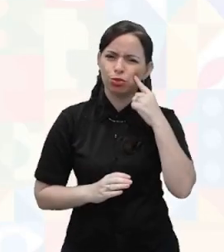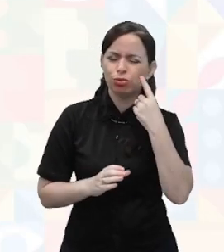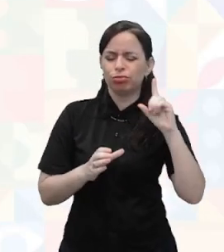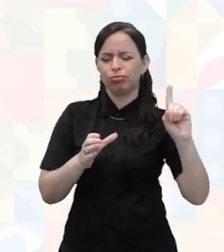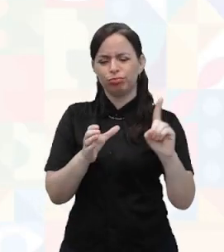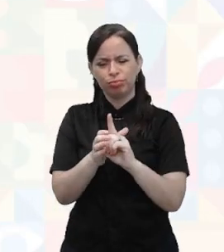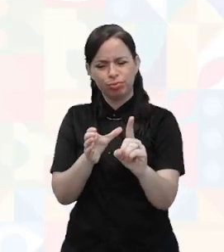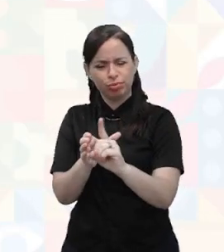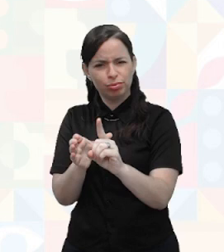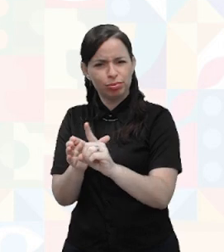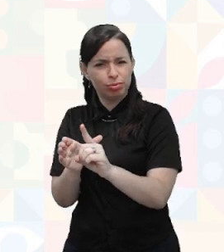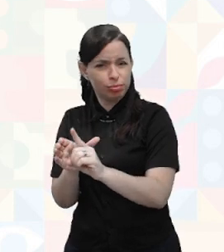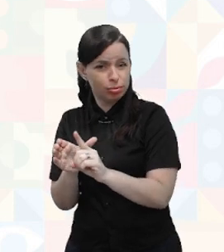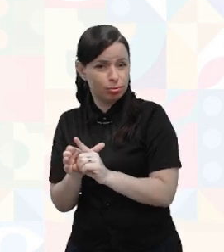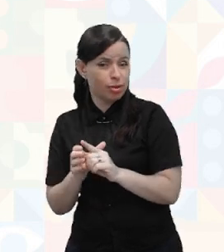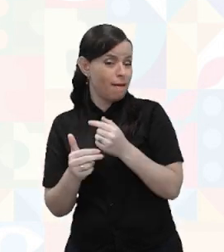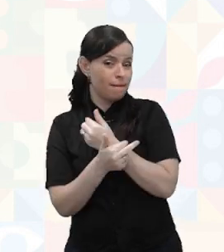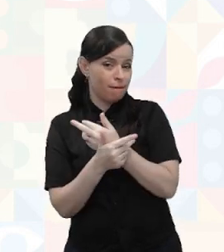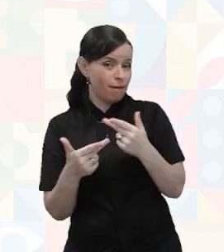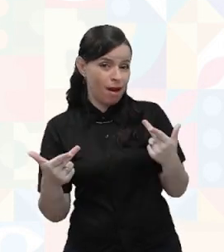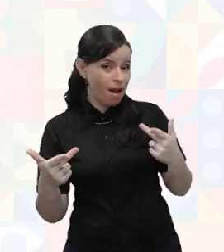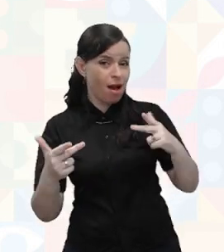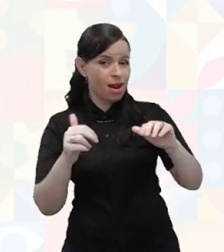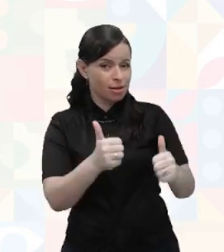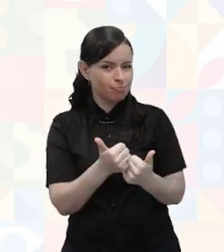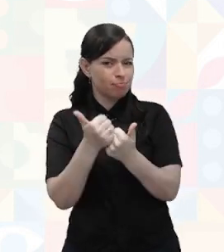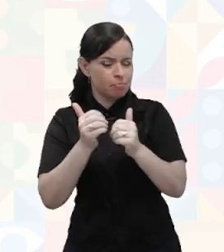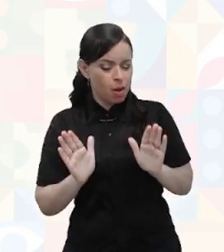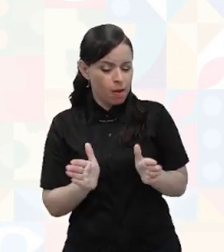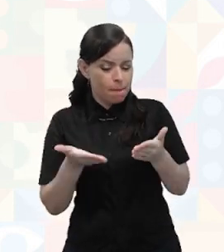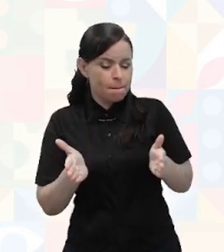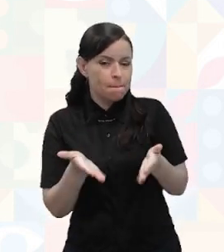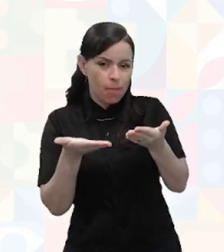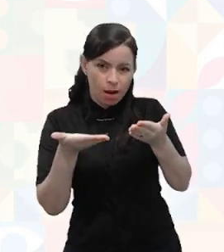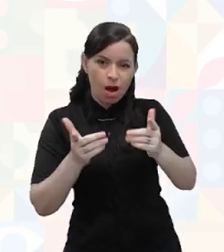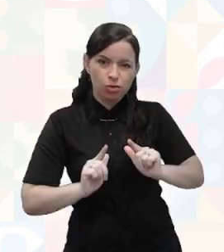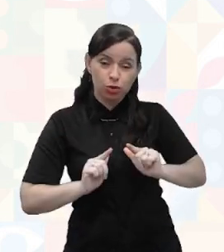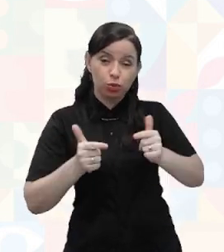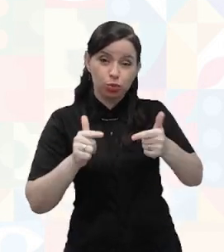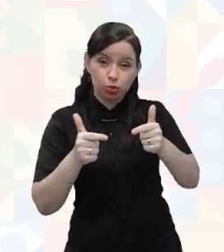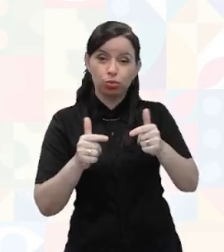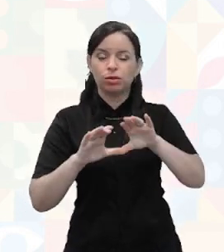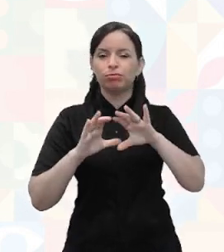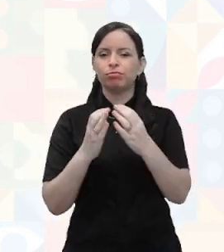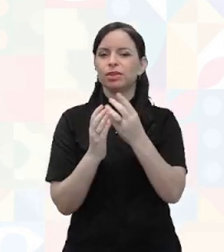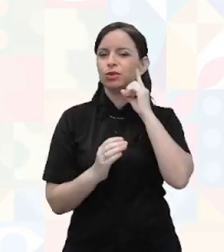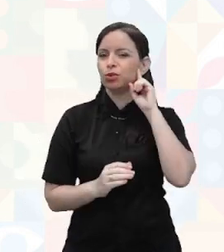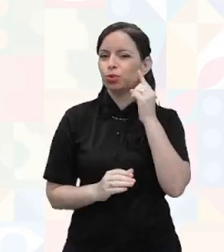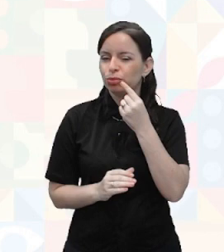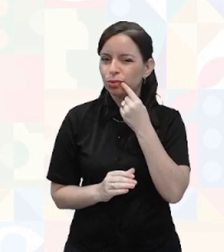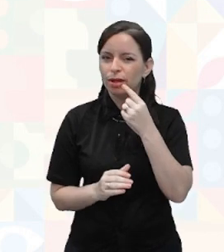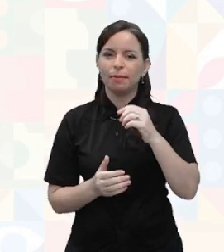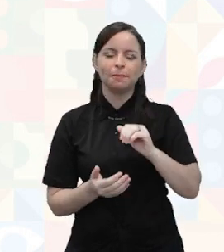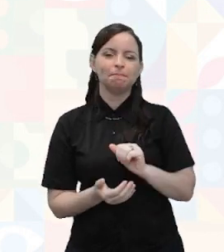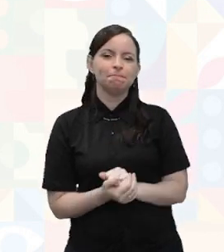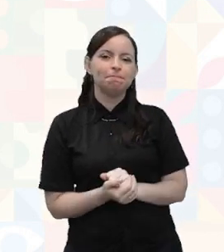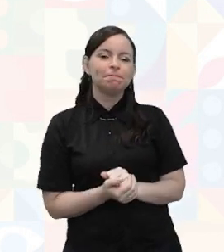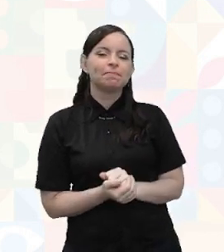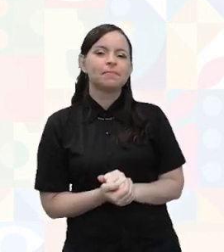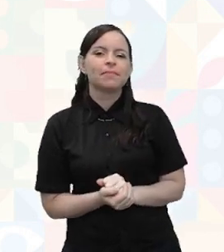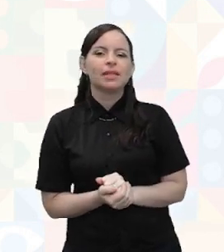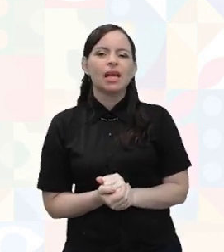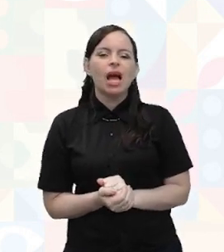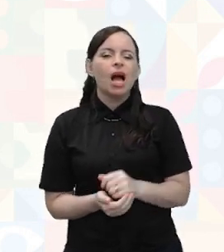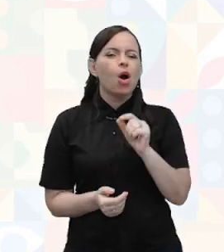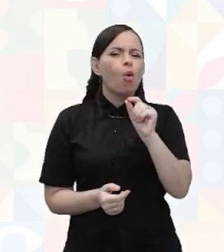empenhadas pela causa surda. E aí você deve lembrar que um dos artefatos primários de uma comunidade é